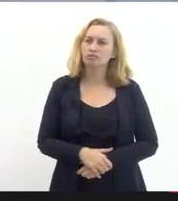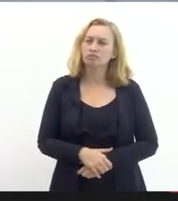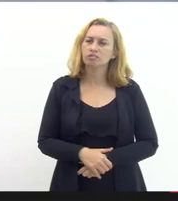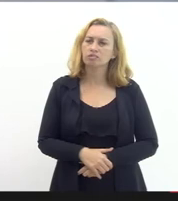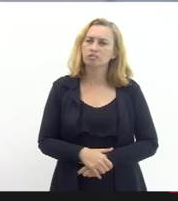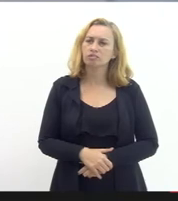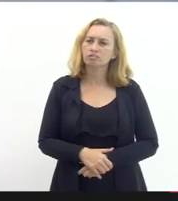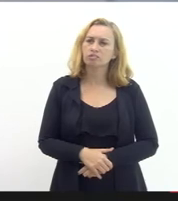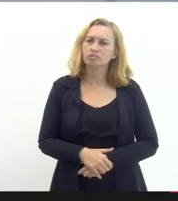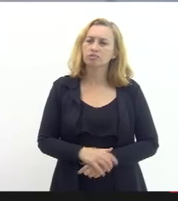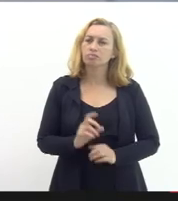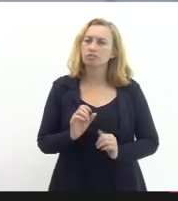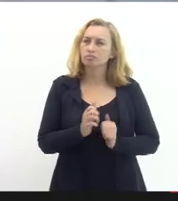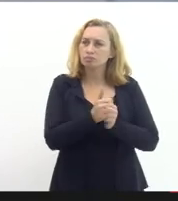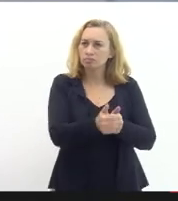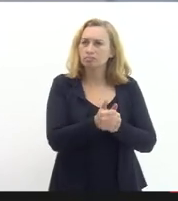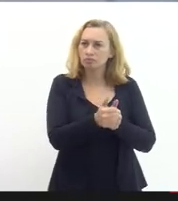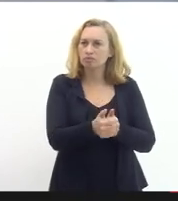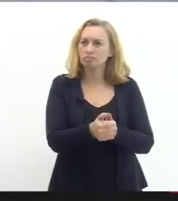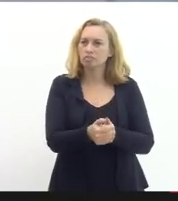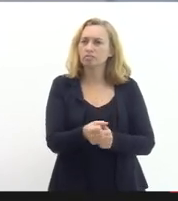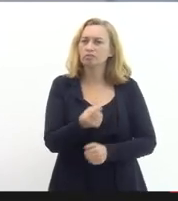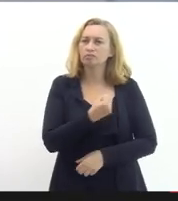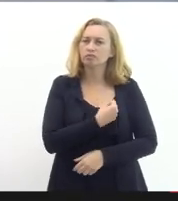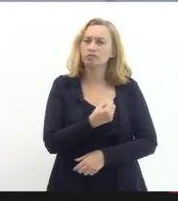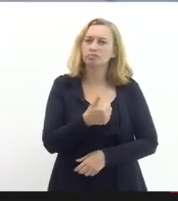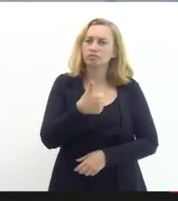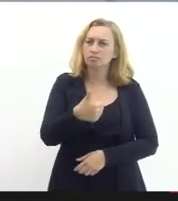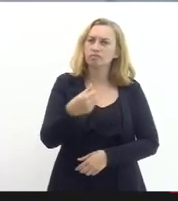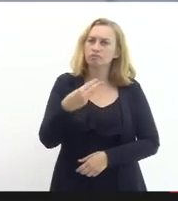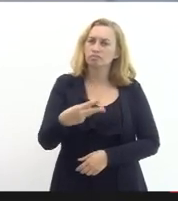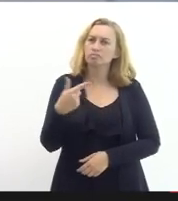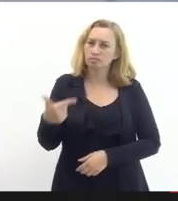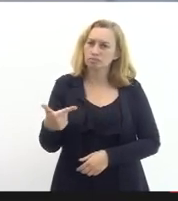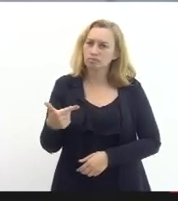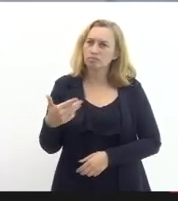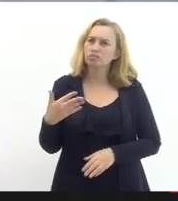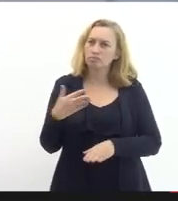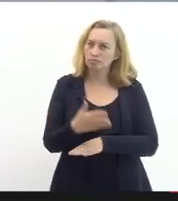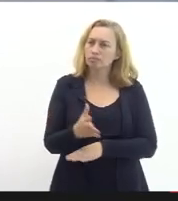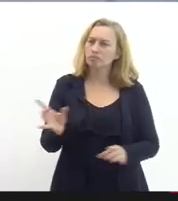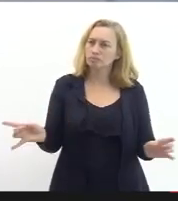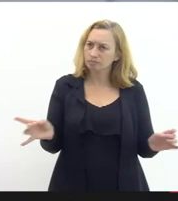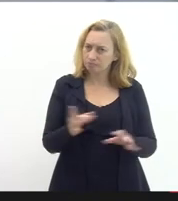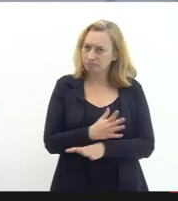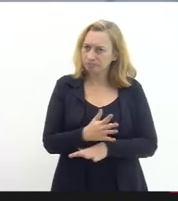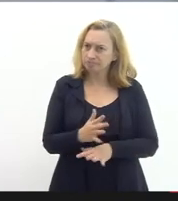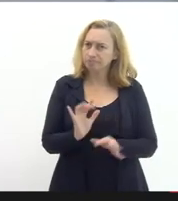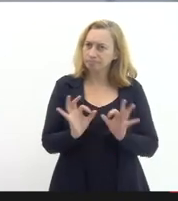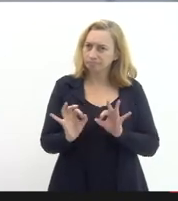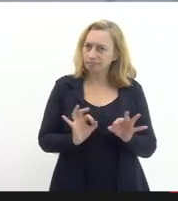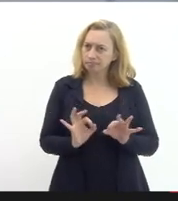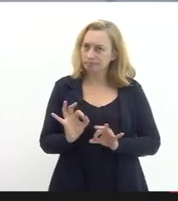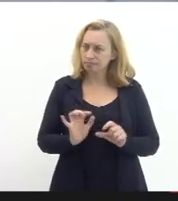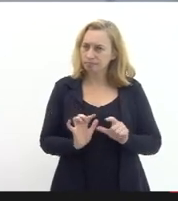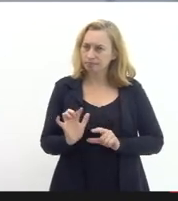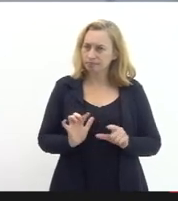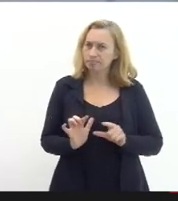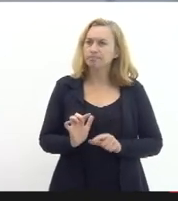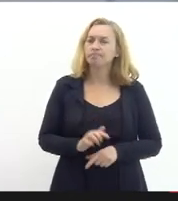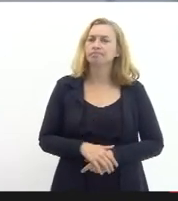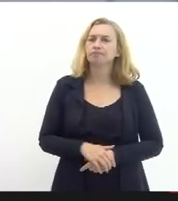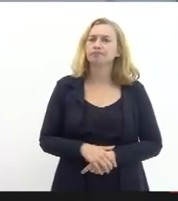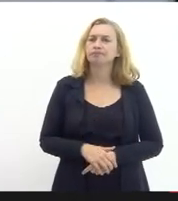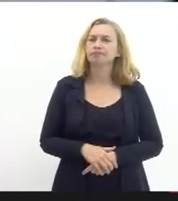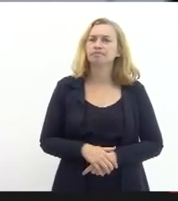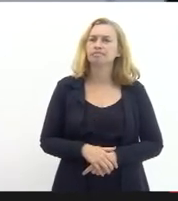o que seguiu ali esse levantamento de 132 que nós já chegamos com ele já trabalhado ele